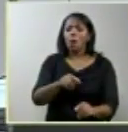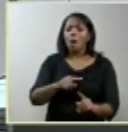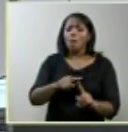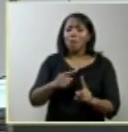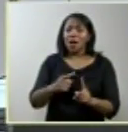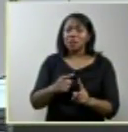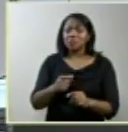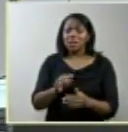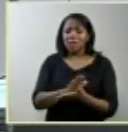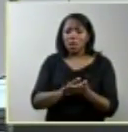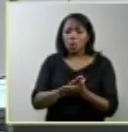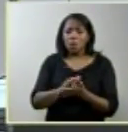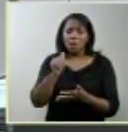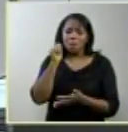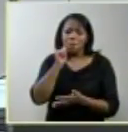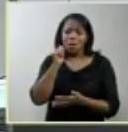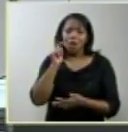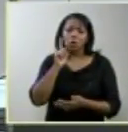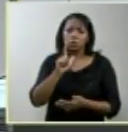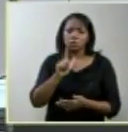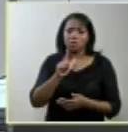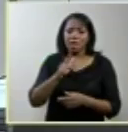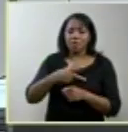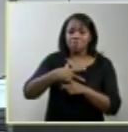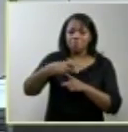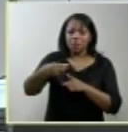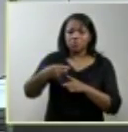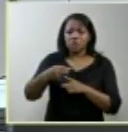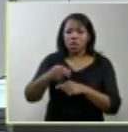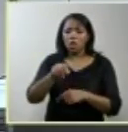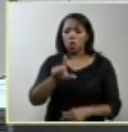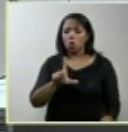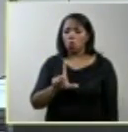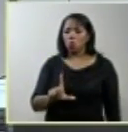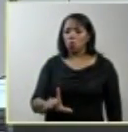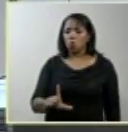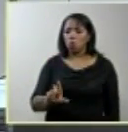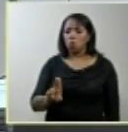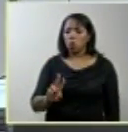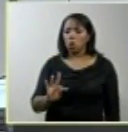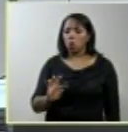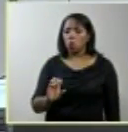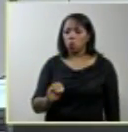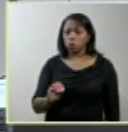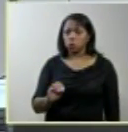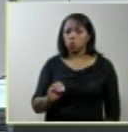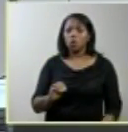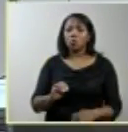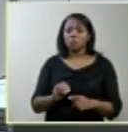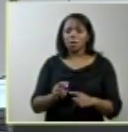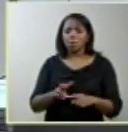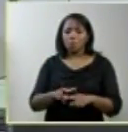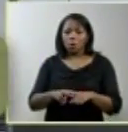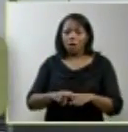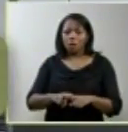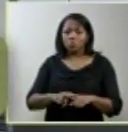como fez Cacilda a grande maioria descreve o sofrimento involuntário como um ato de tortura do Estado